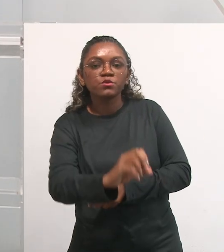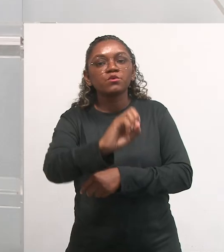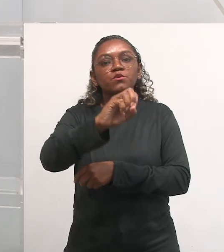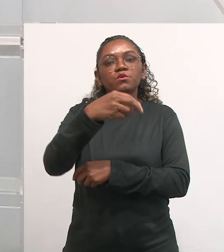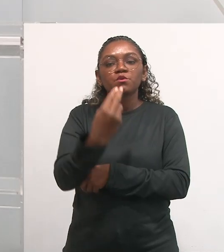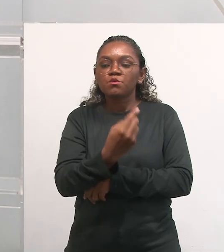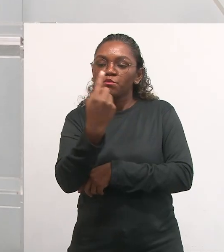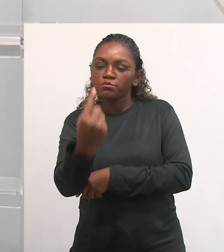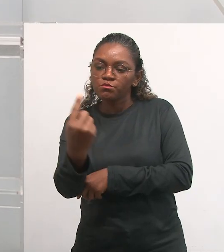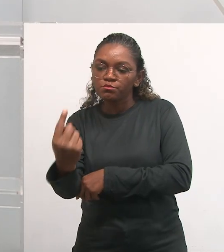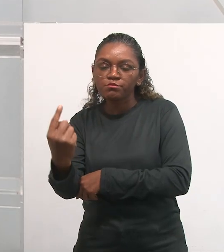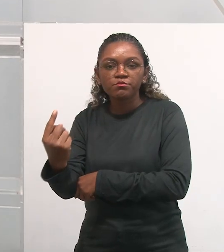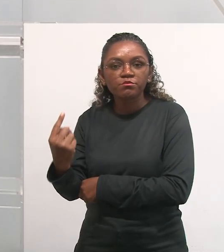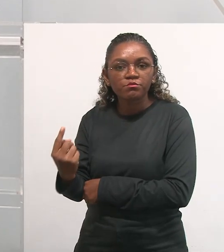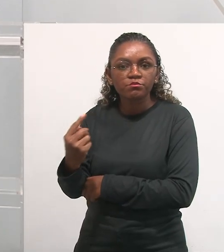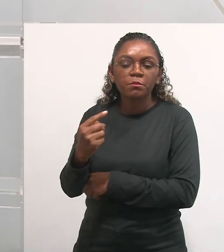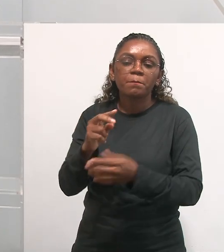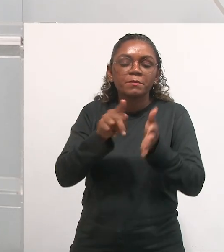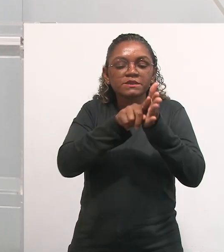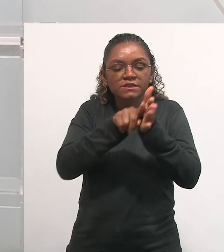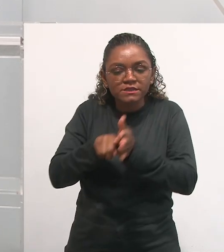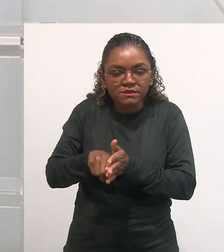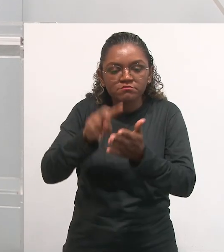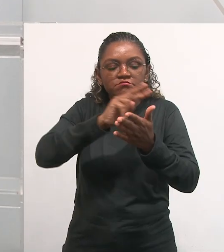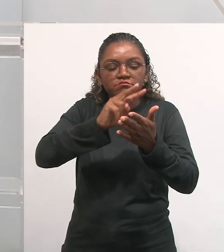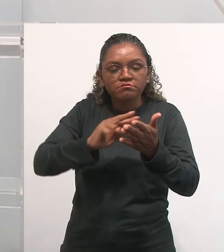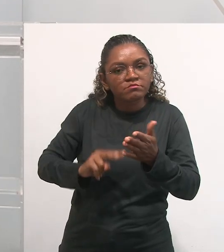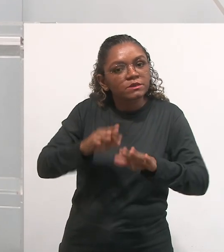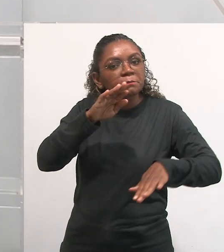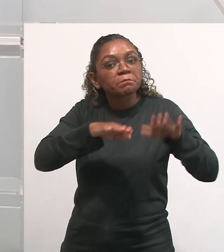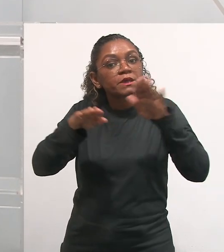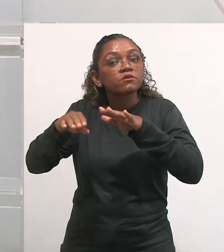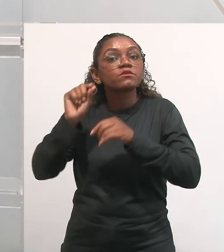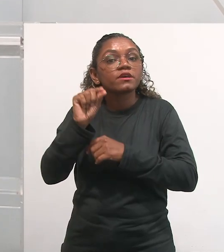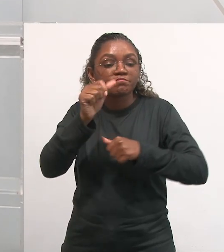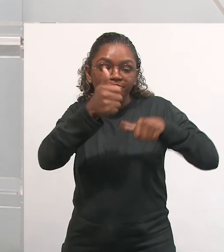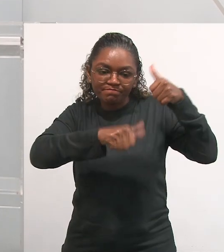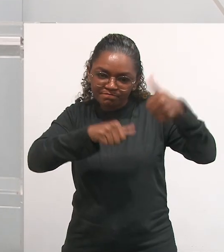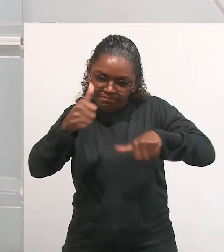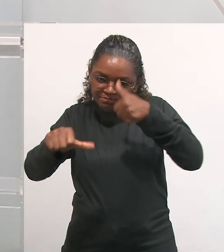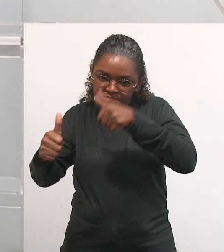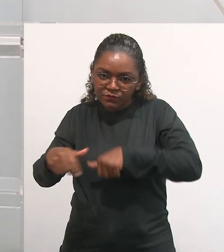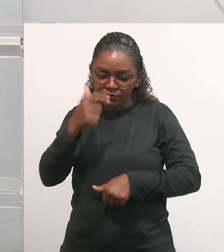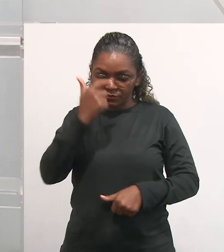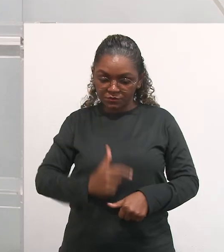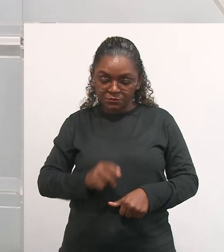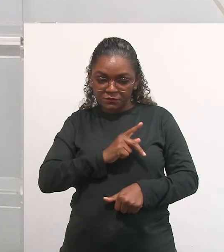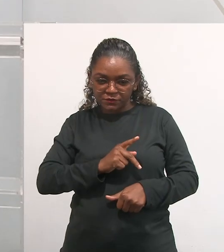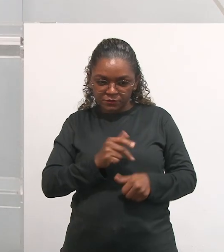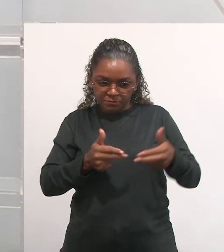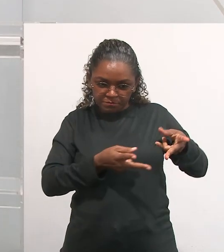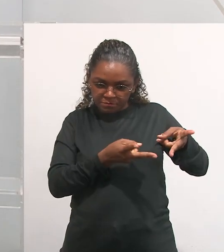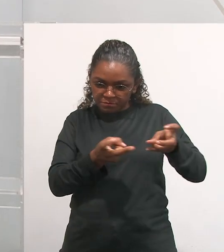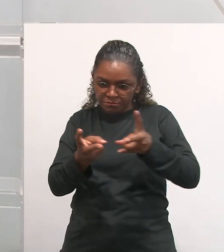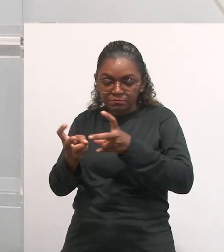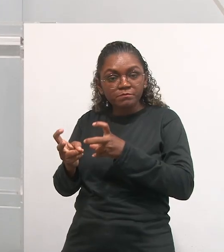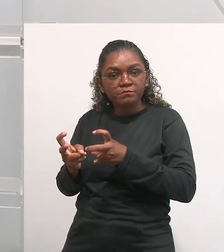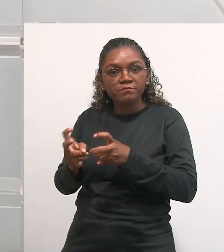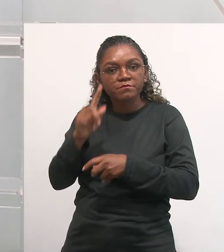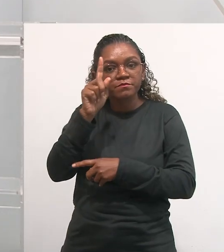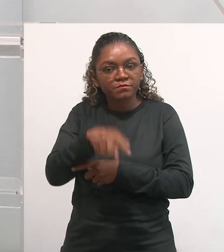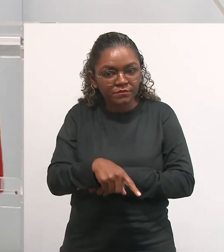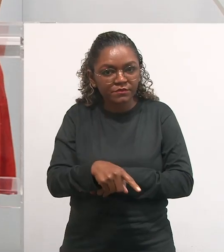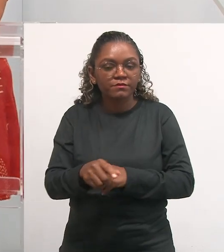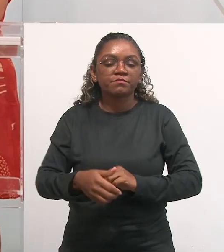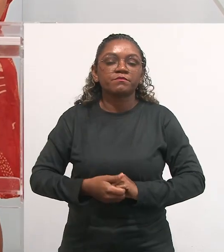ou individualmente, ou uma leitura, a depender da análise que ele consegue fazer dessa zona de desenvolvimento proximal do